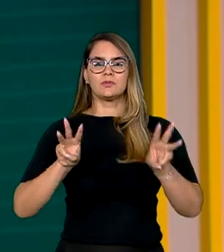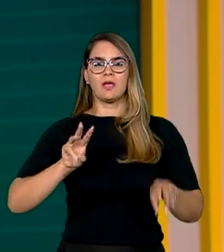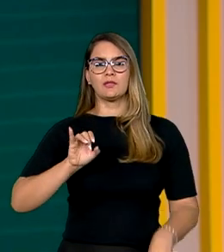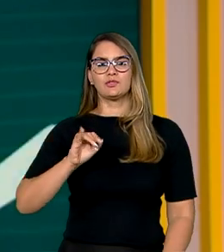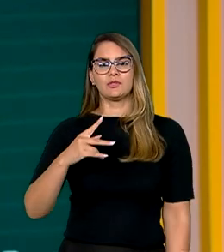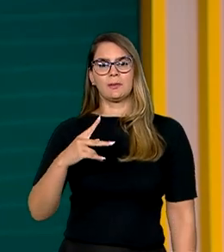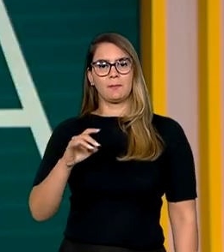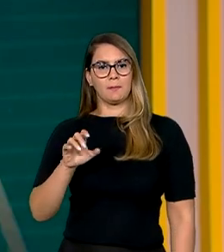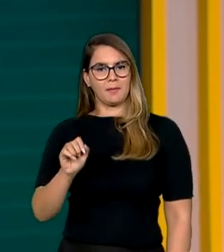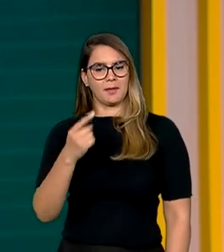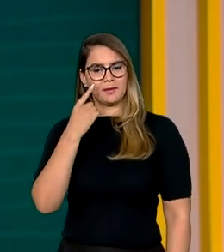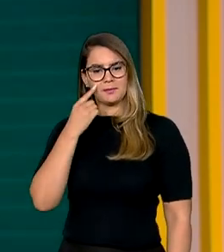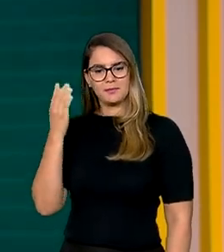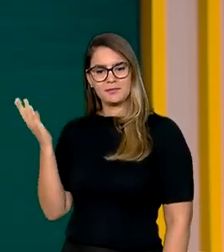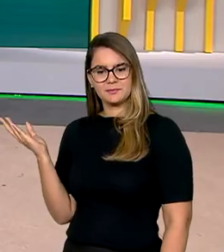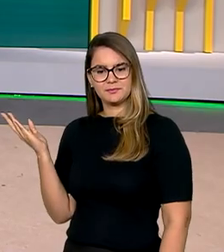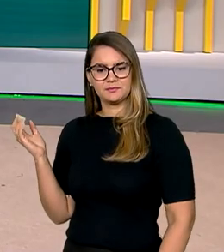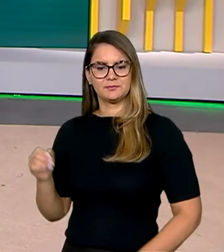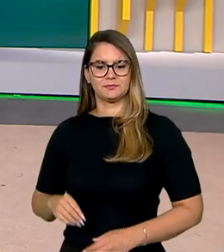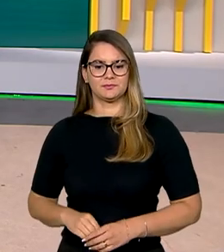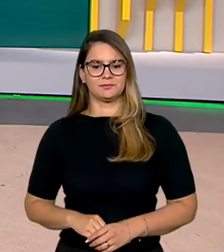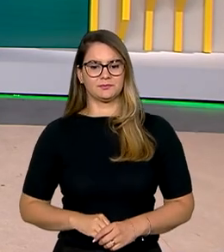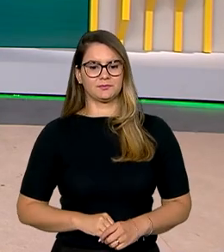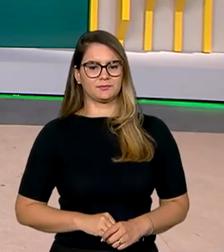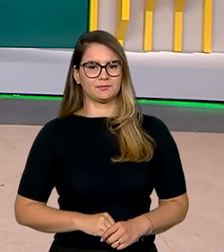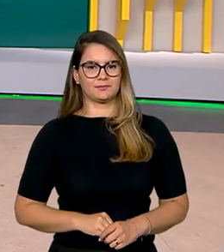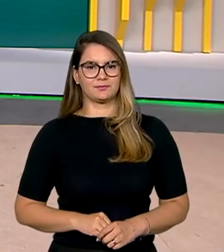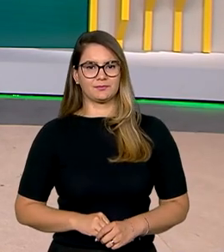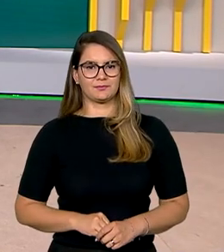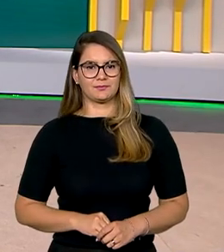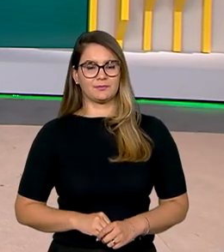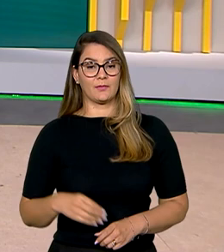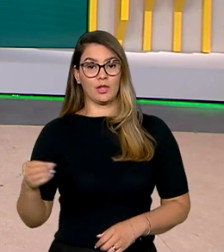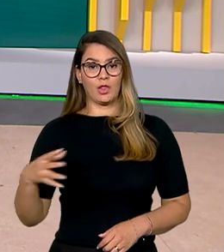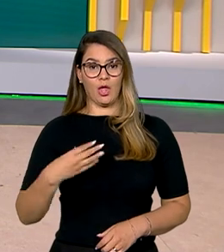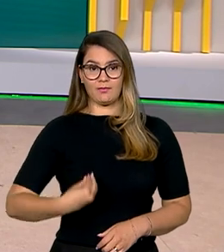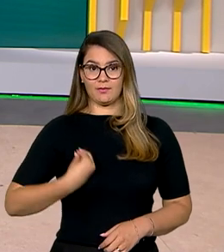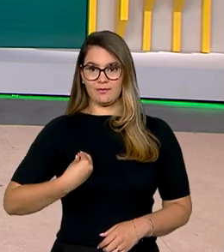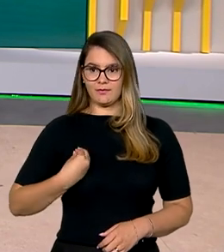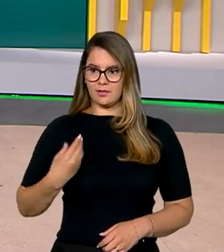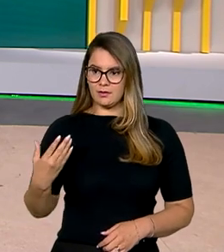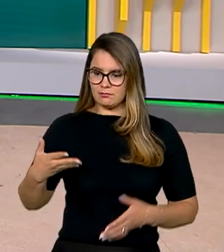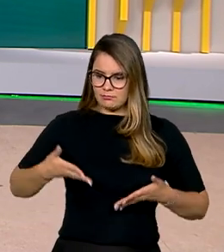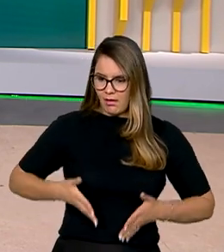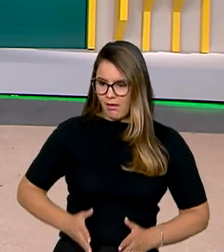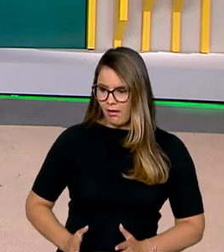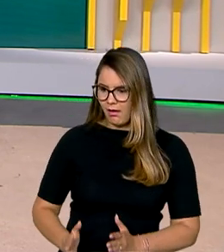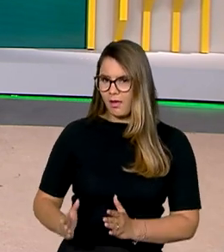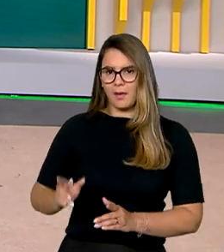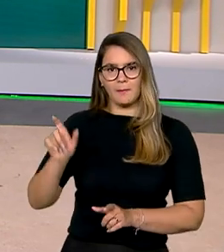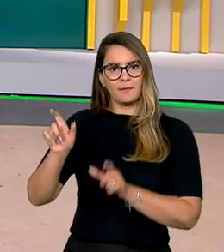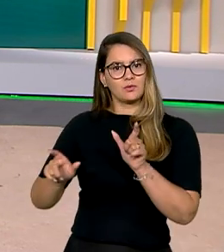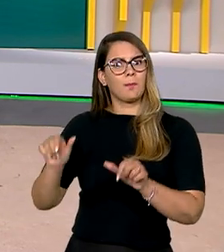que aparece aí na sua tela. A chegada de uma nova vida ao mundo sempre traz mudanças na vida